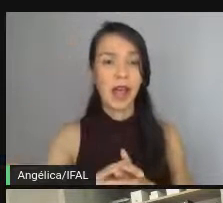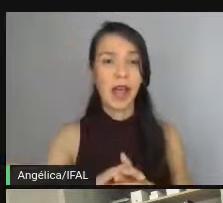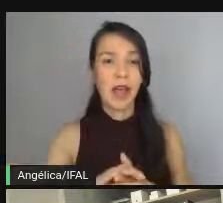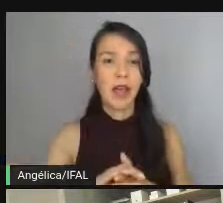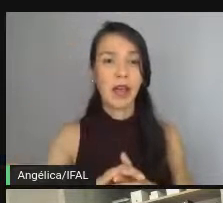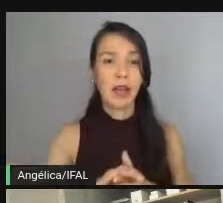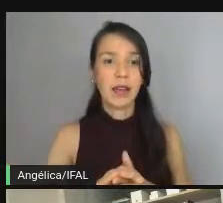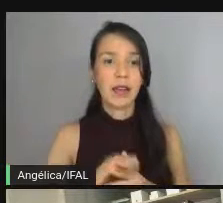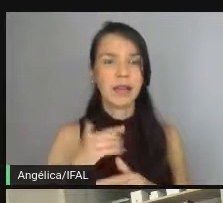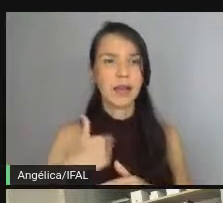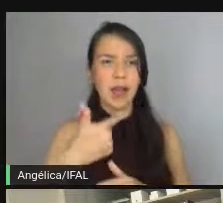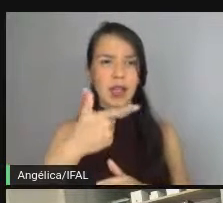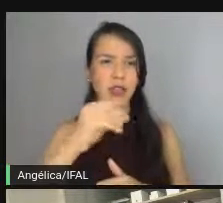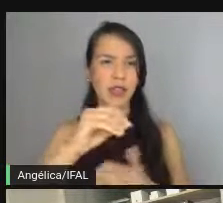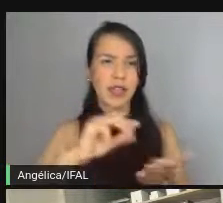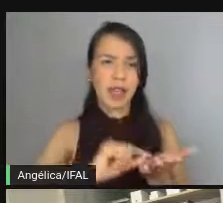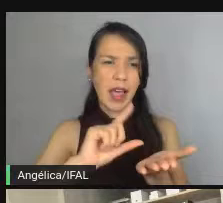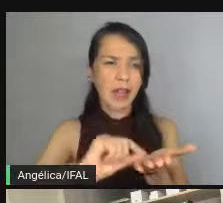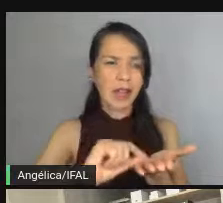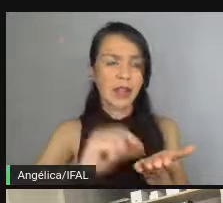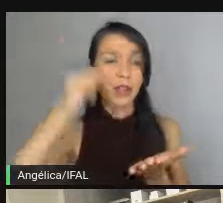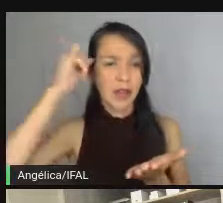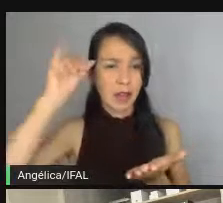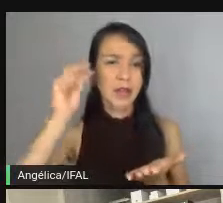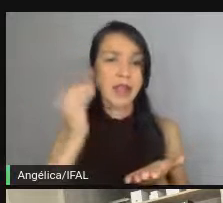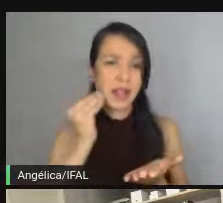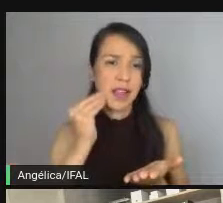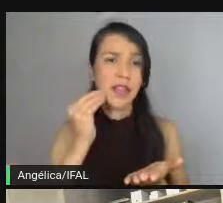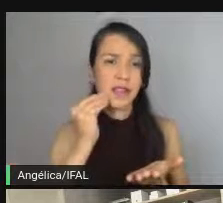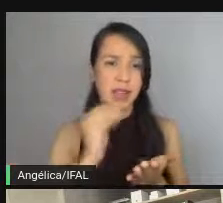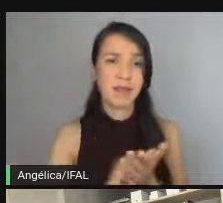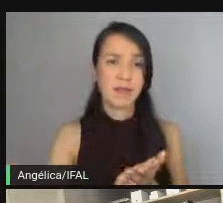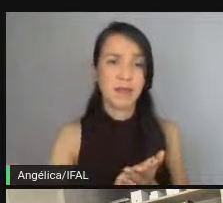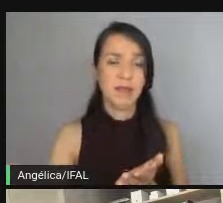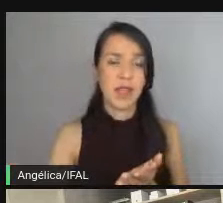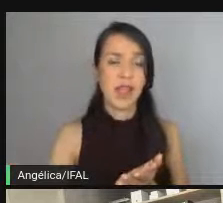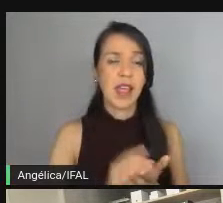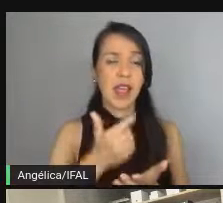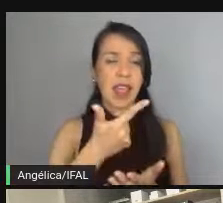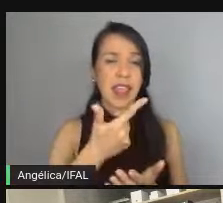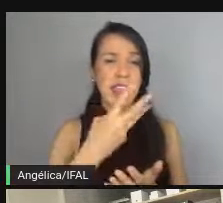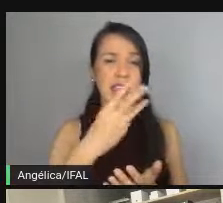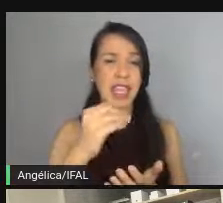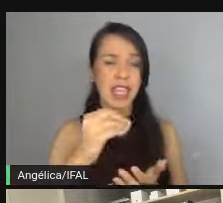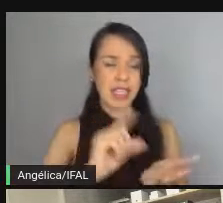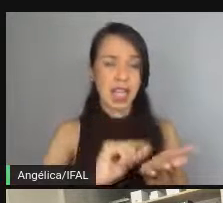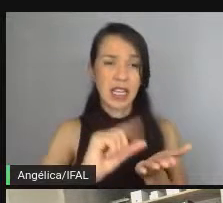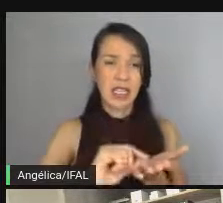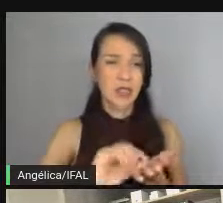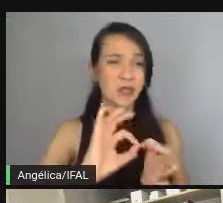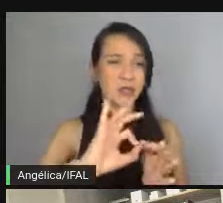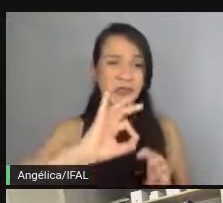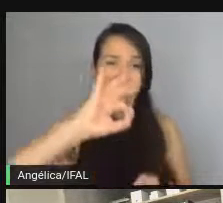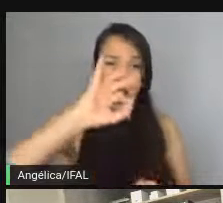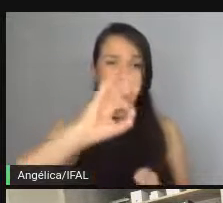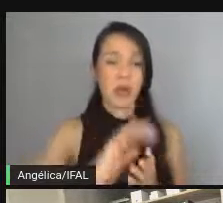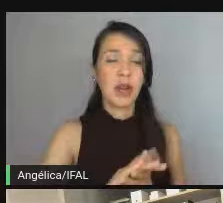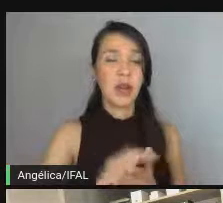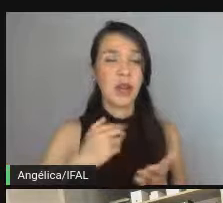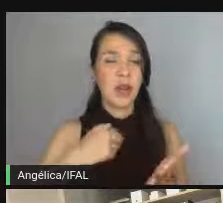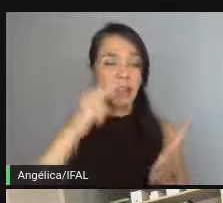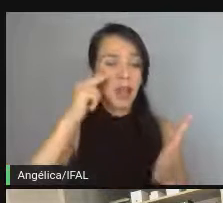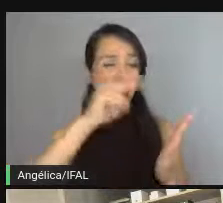que 20 arquivos, 30 arquivos para revisar. Perfeito. 30 arquivos já é muito grande. Obrigado. Revisão de